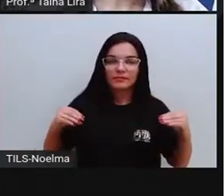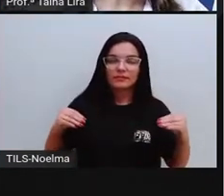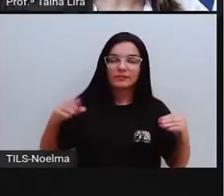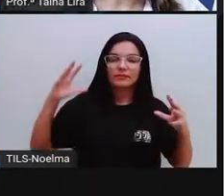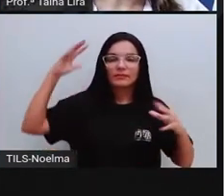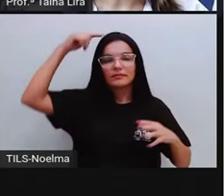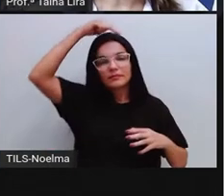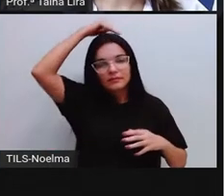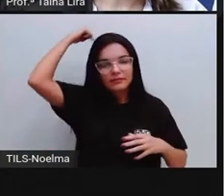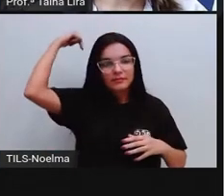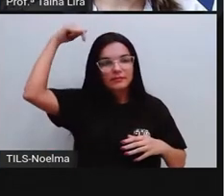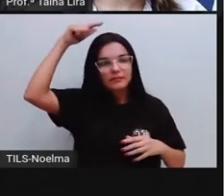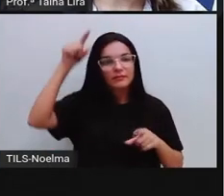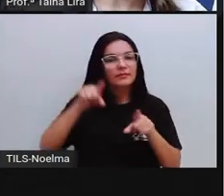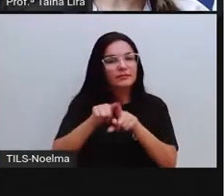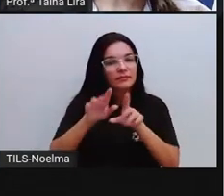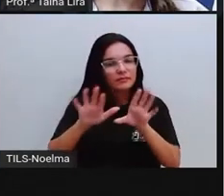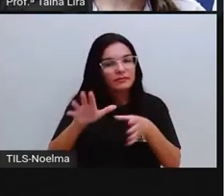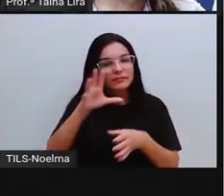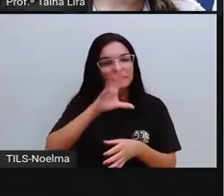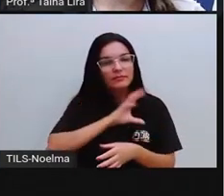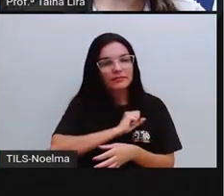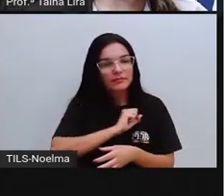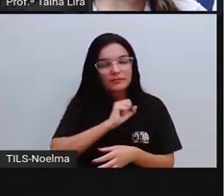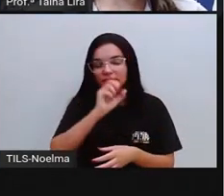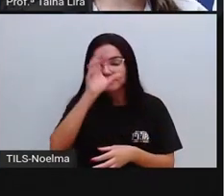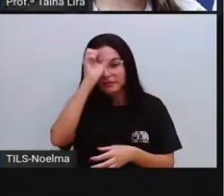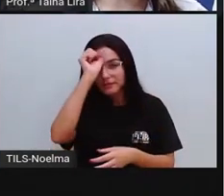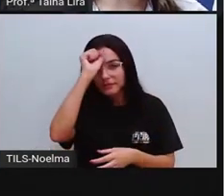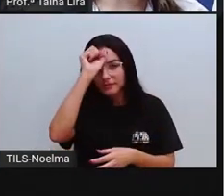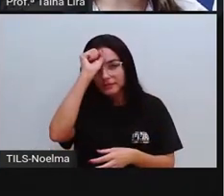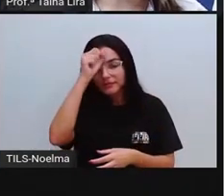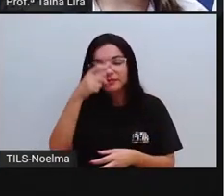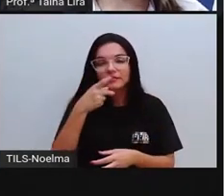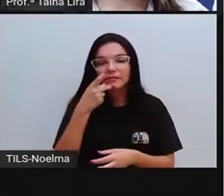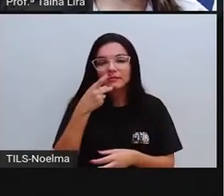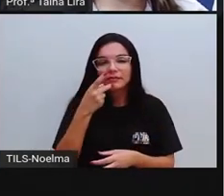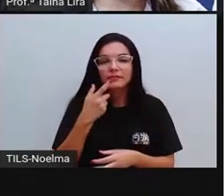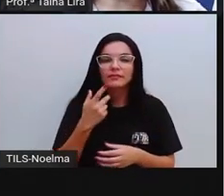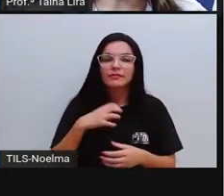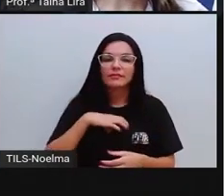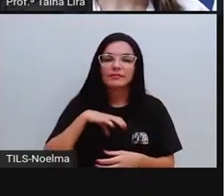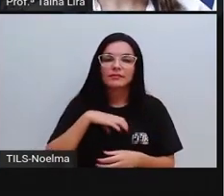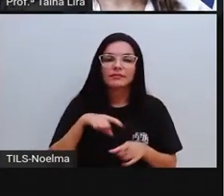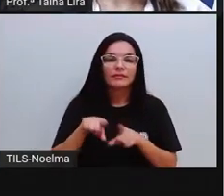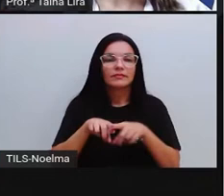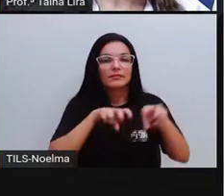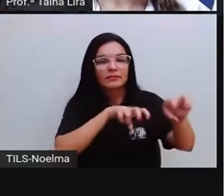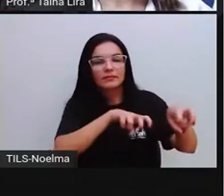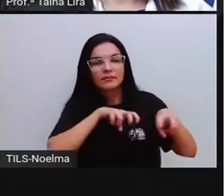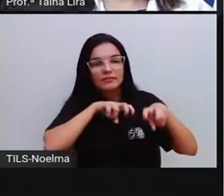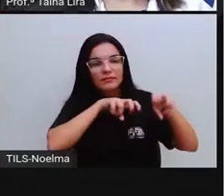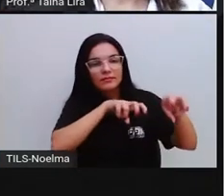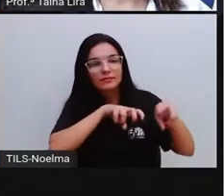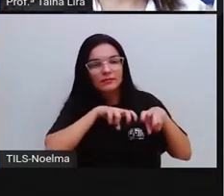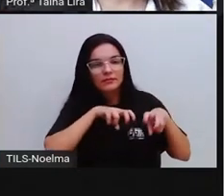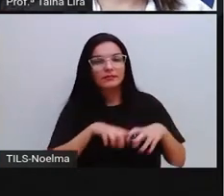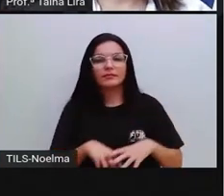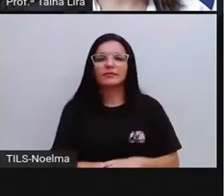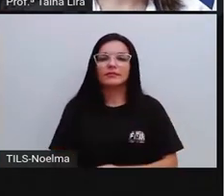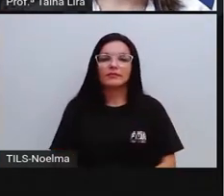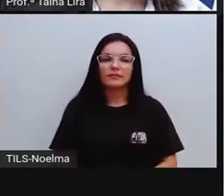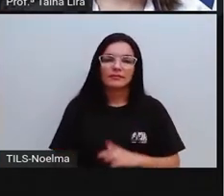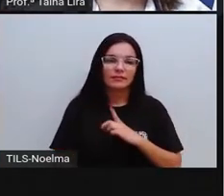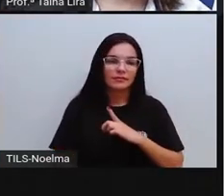o português e praticam a agricultura, tá bom? E nós temos